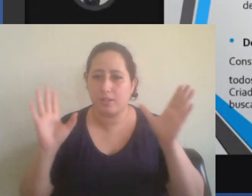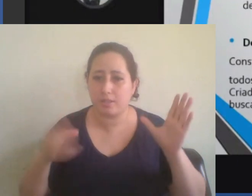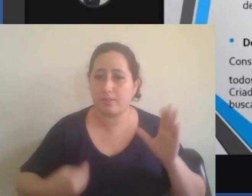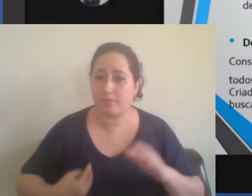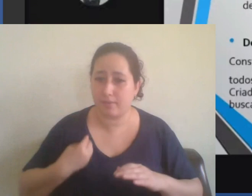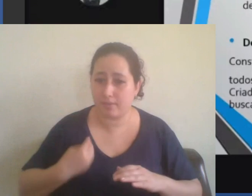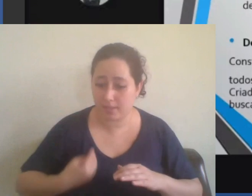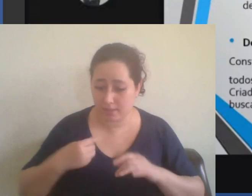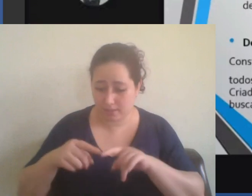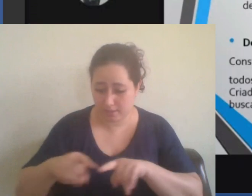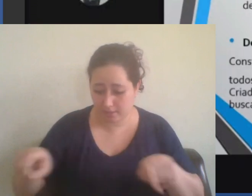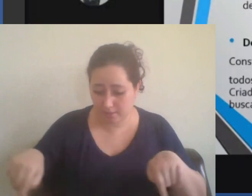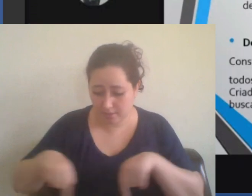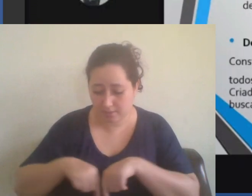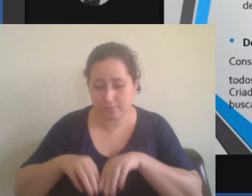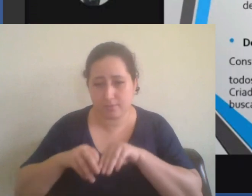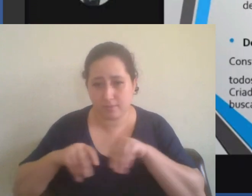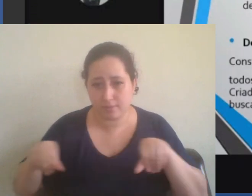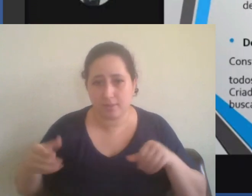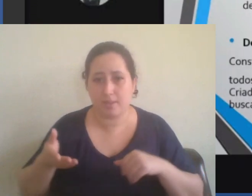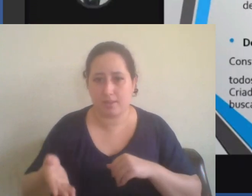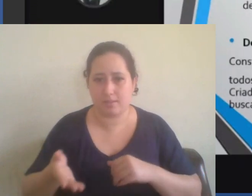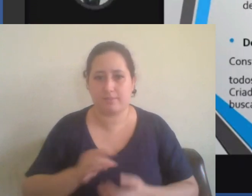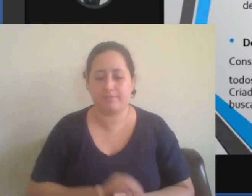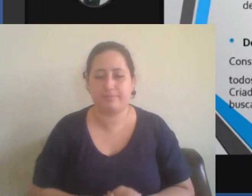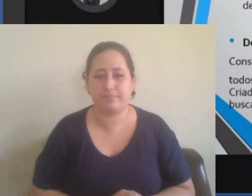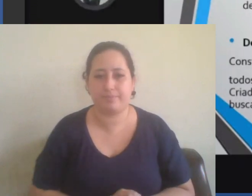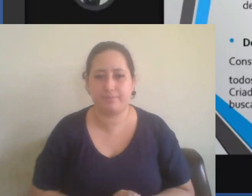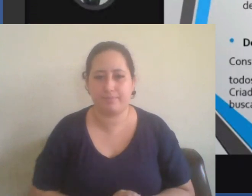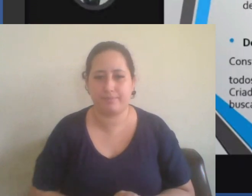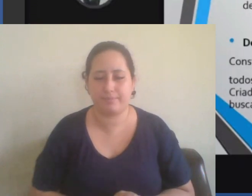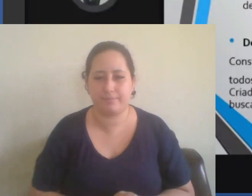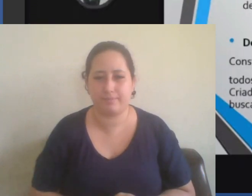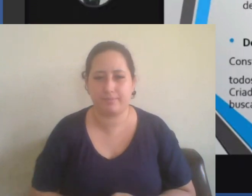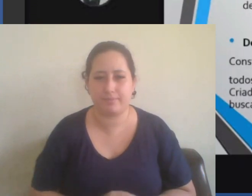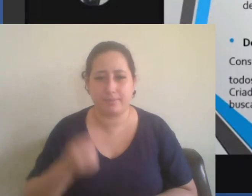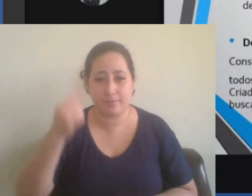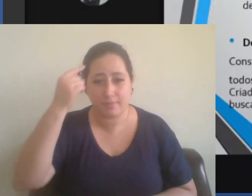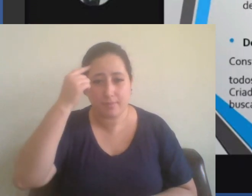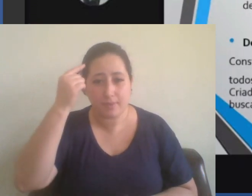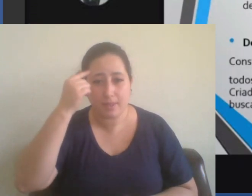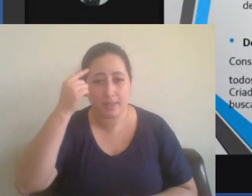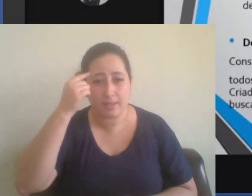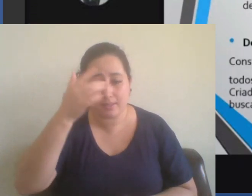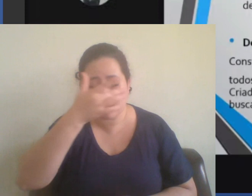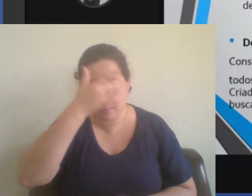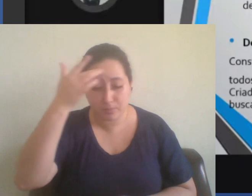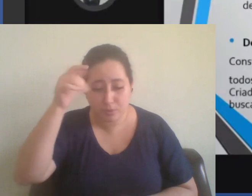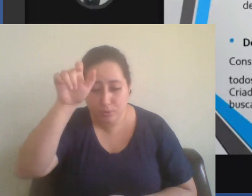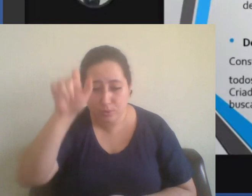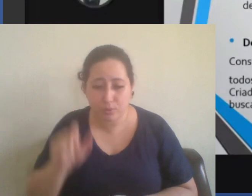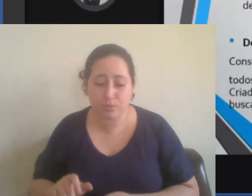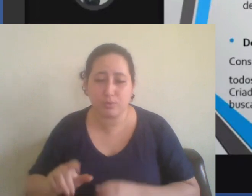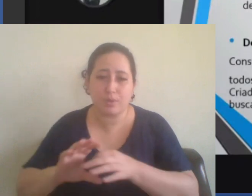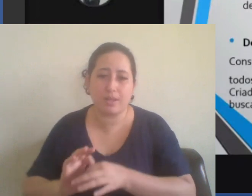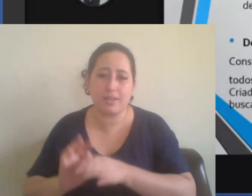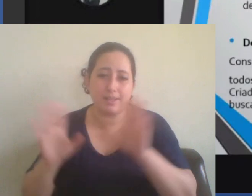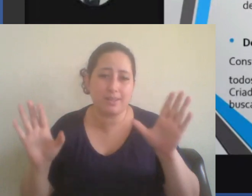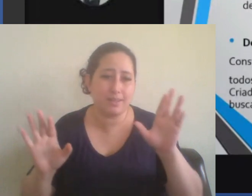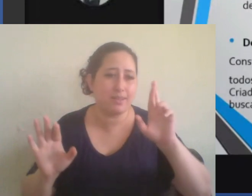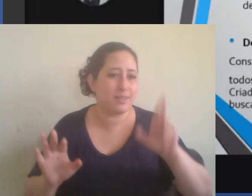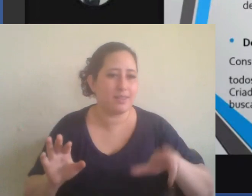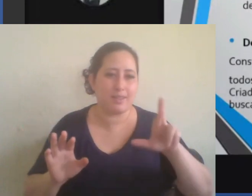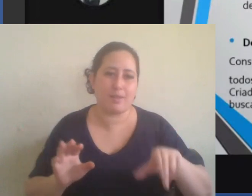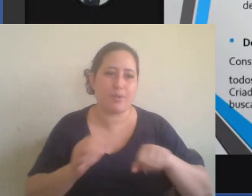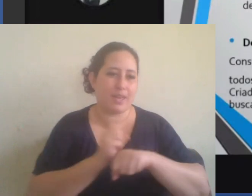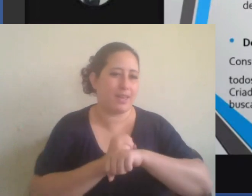propriedade se pensa no homem livre e não nos escravos.